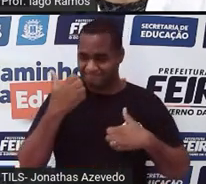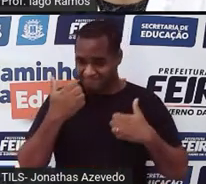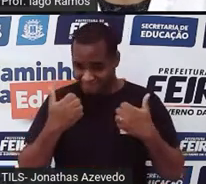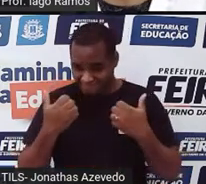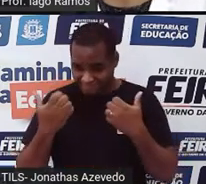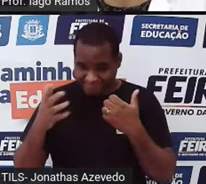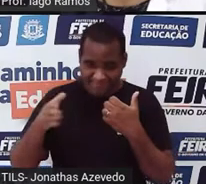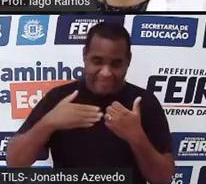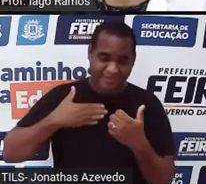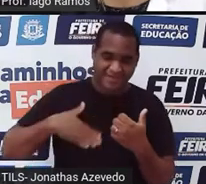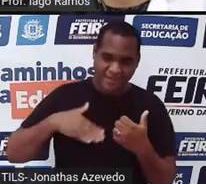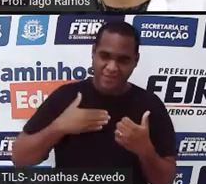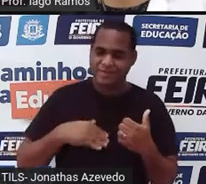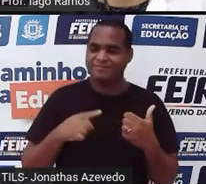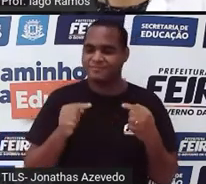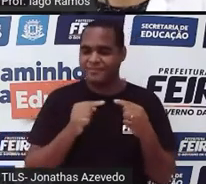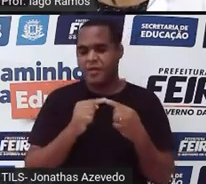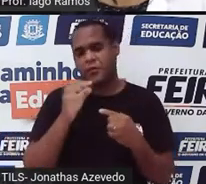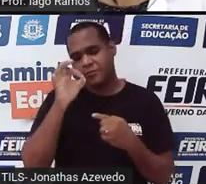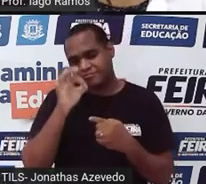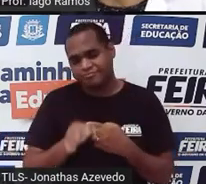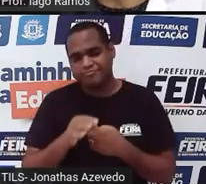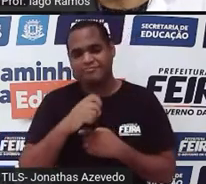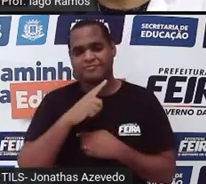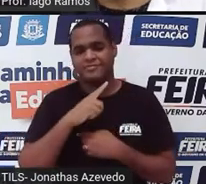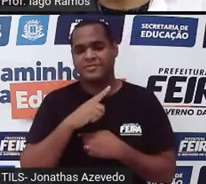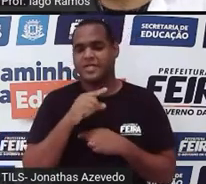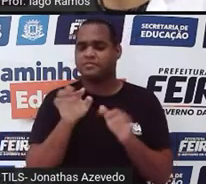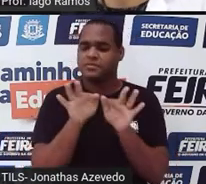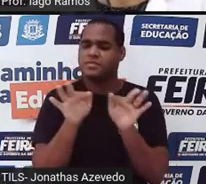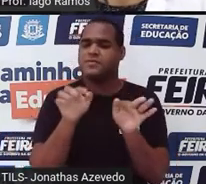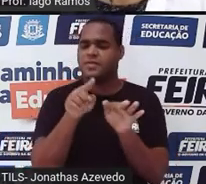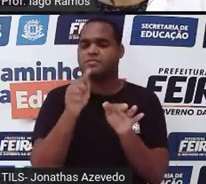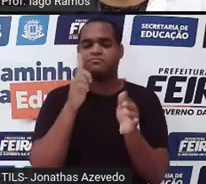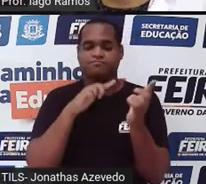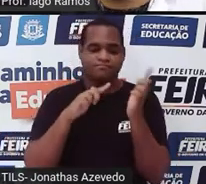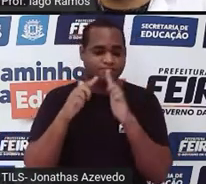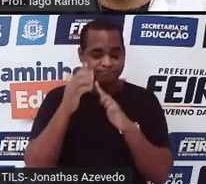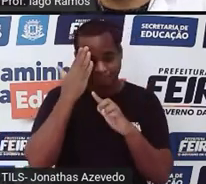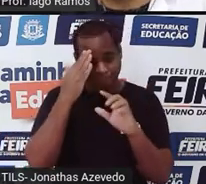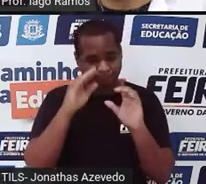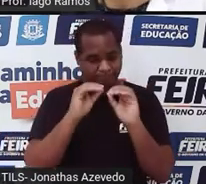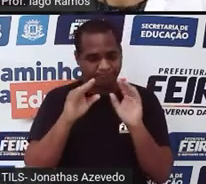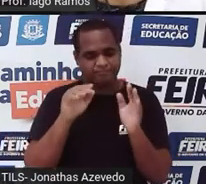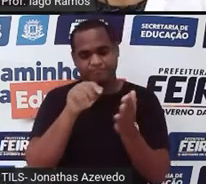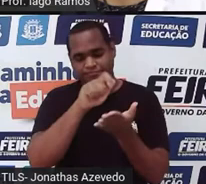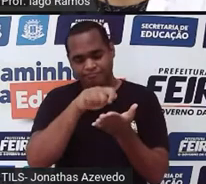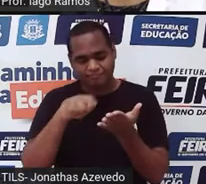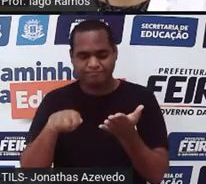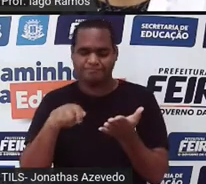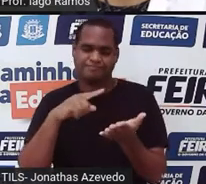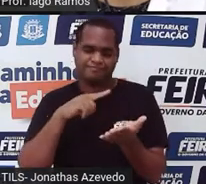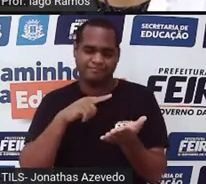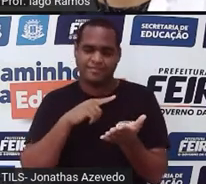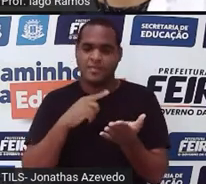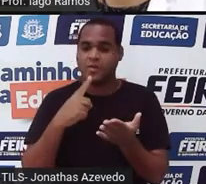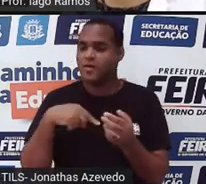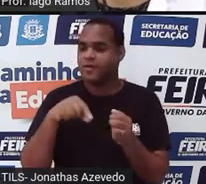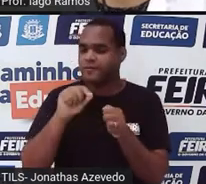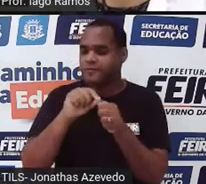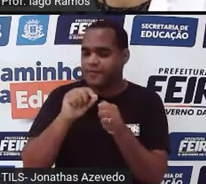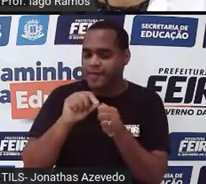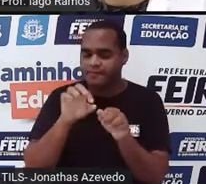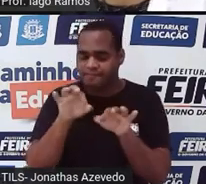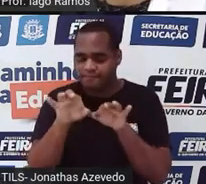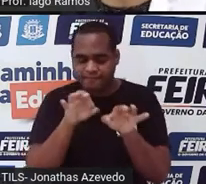tranquila, eu garanto que é uma coisa simples de entender, fácil de fazer e a gente vai tentar fazer isso de um